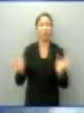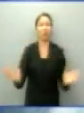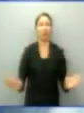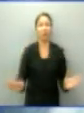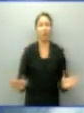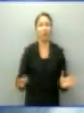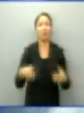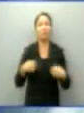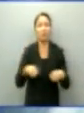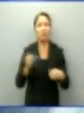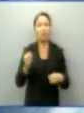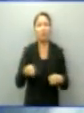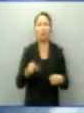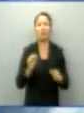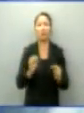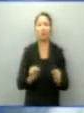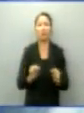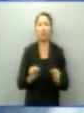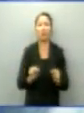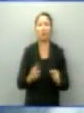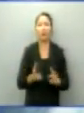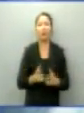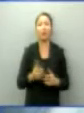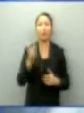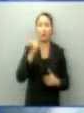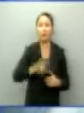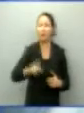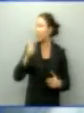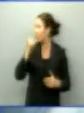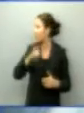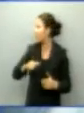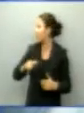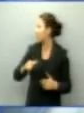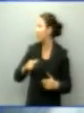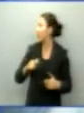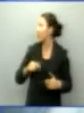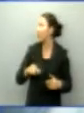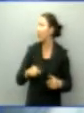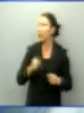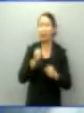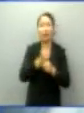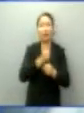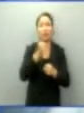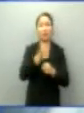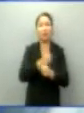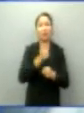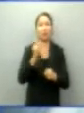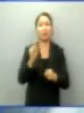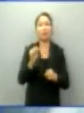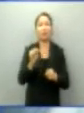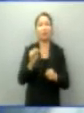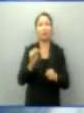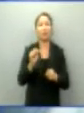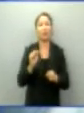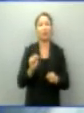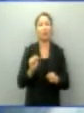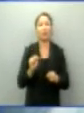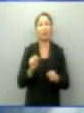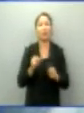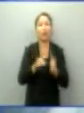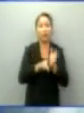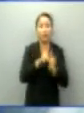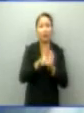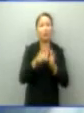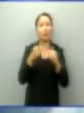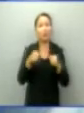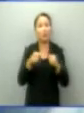esses fatos que vêm aí, se perdurando anos e anos e não conseguimos articular a política sequer para colocar as ferrovias